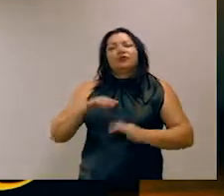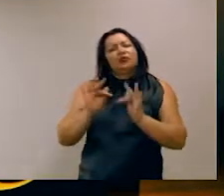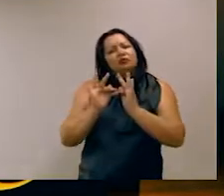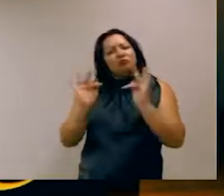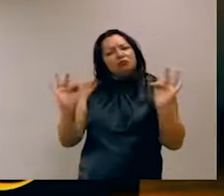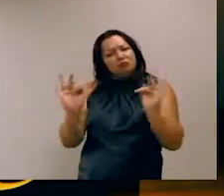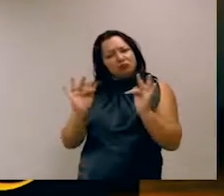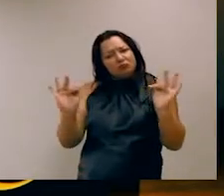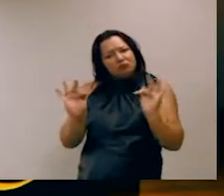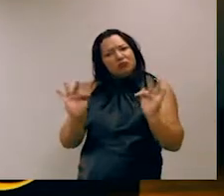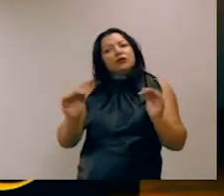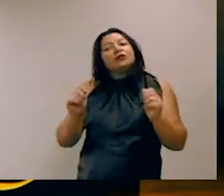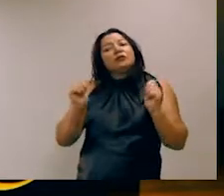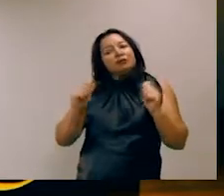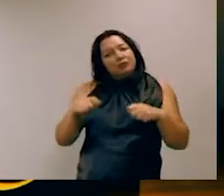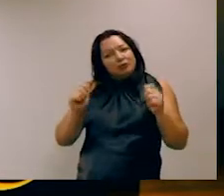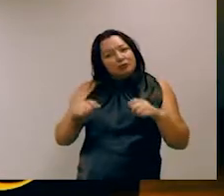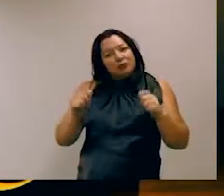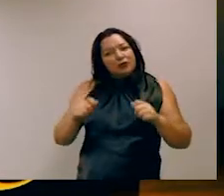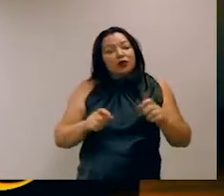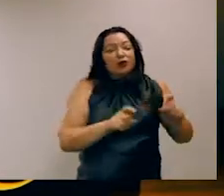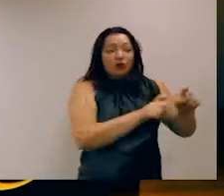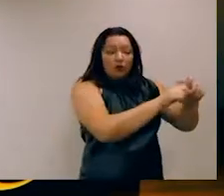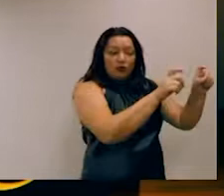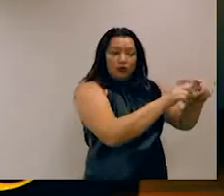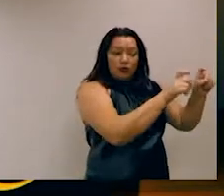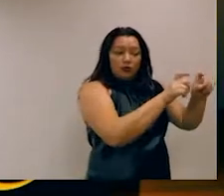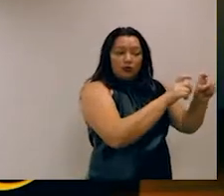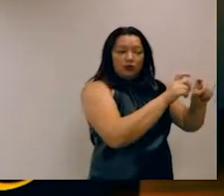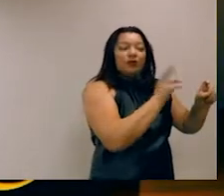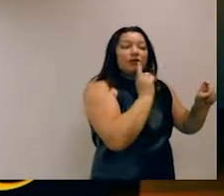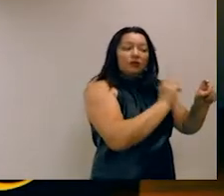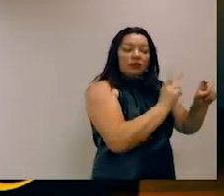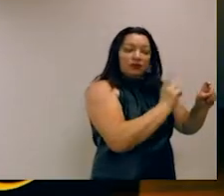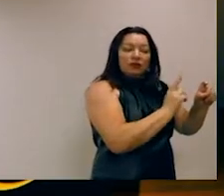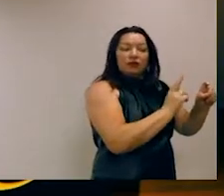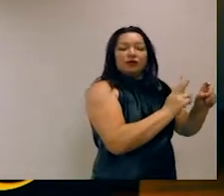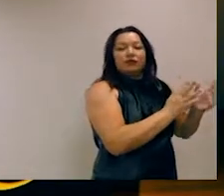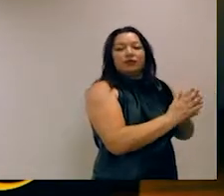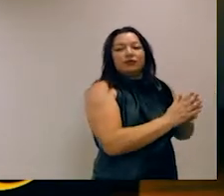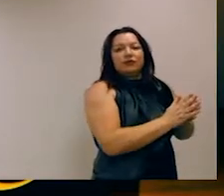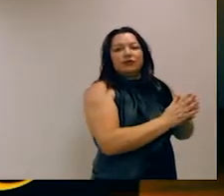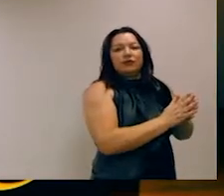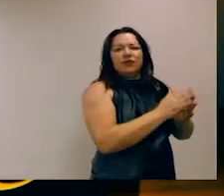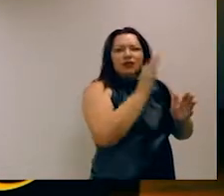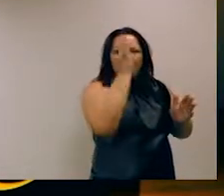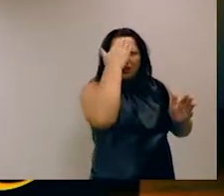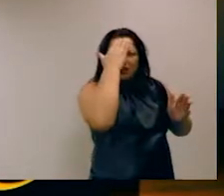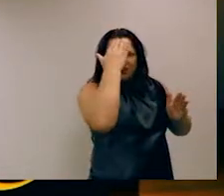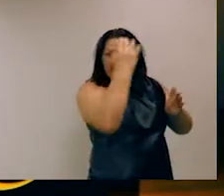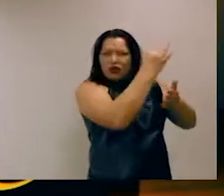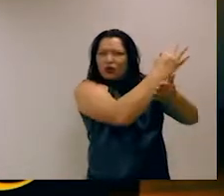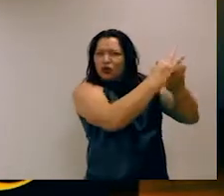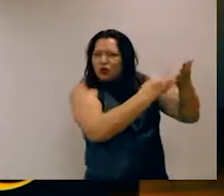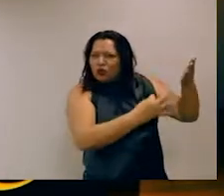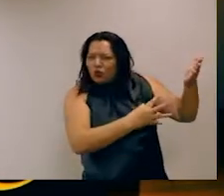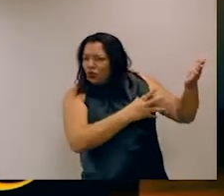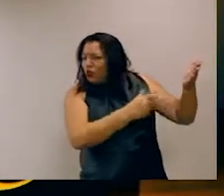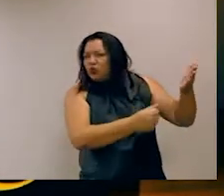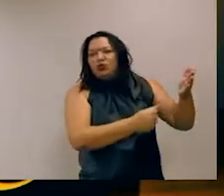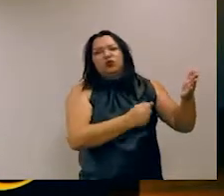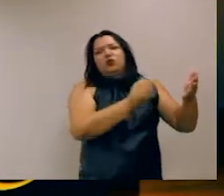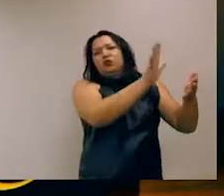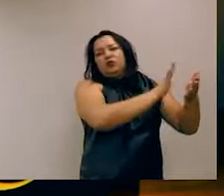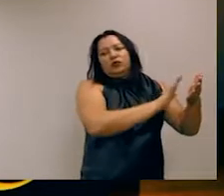que permite que o algoritmo seja otimizado para aquilo. Não quer dizer que ele compreenda o texto em geral tão bem quanto você,